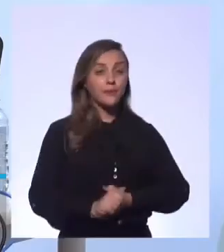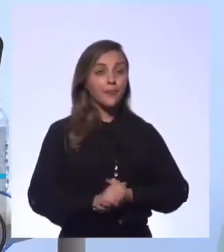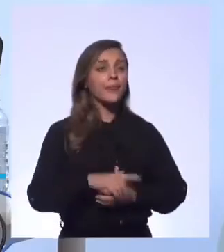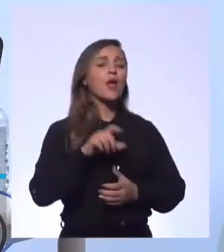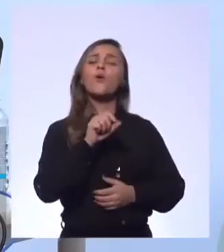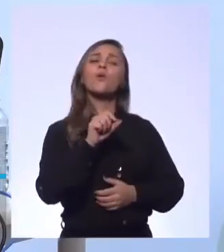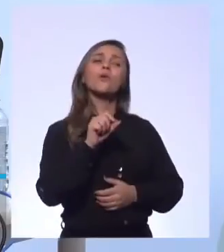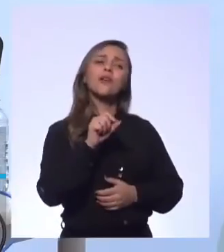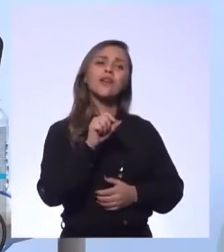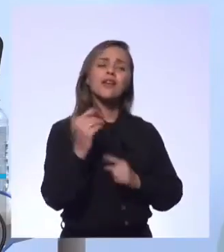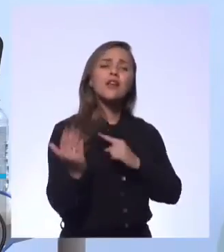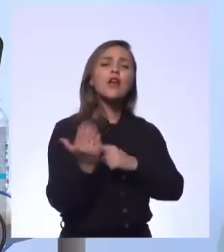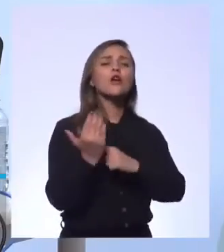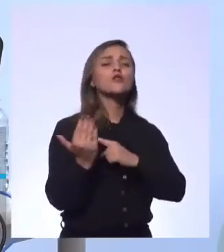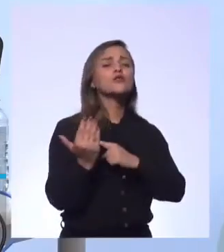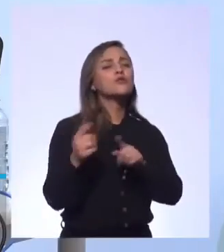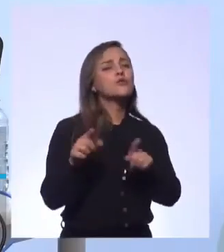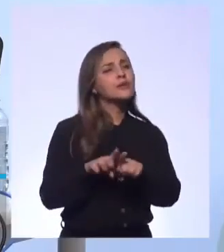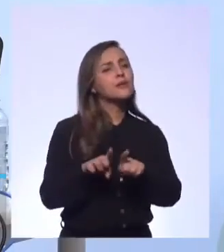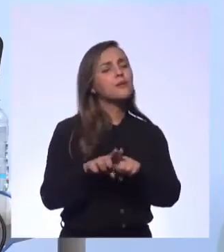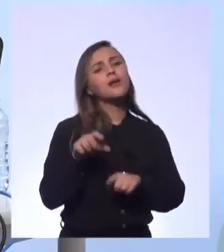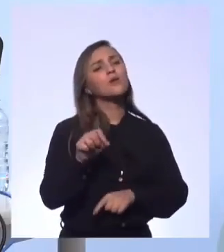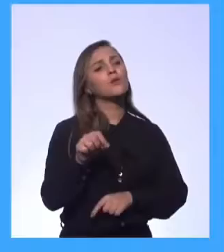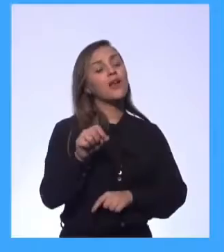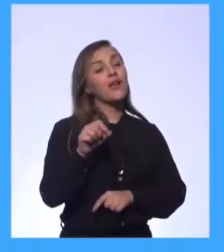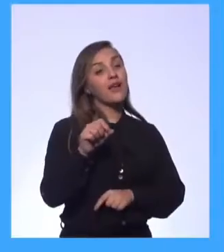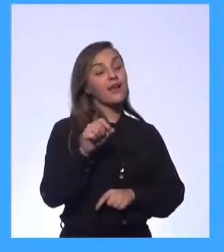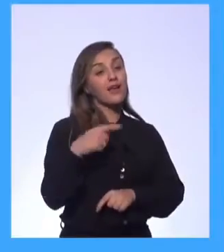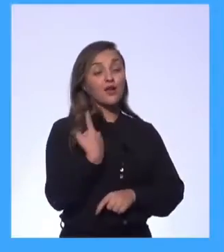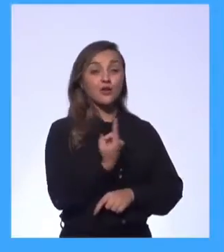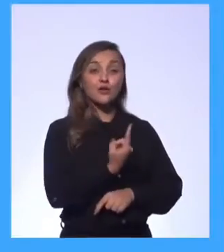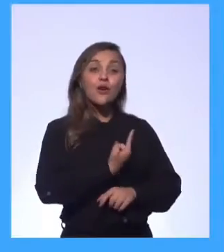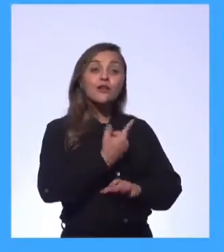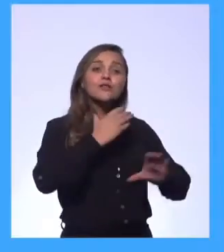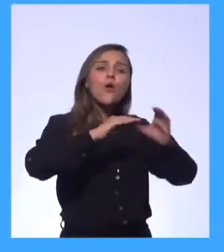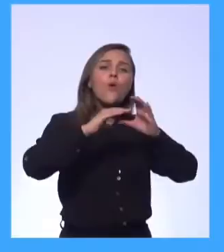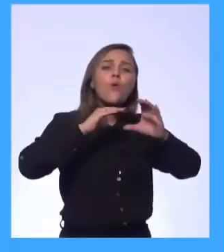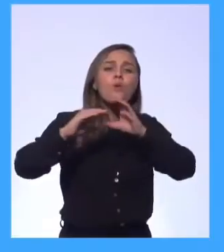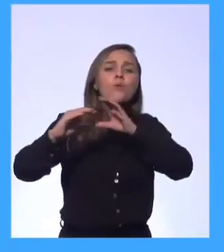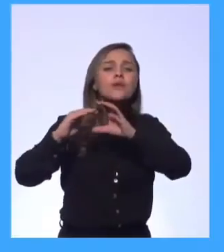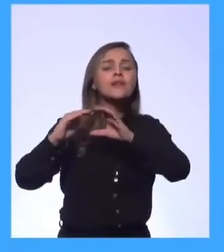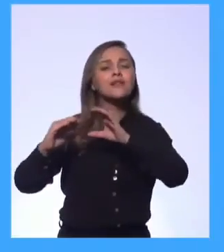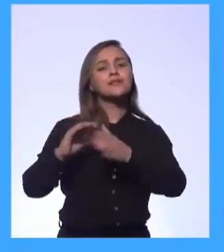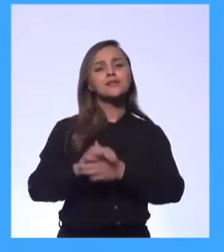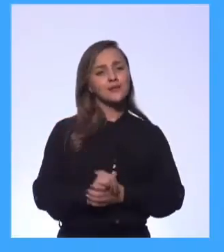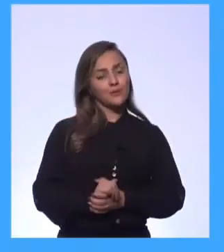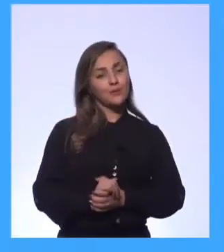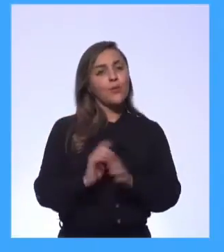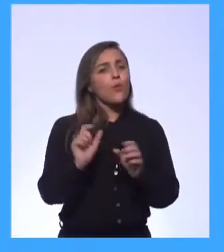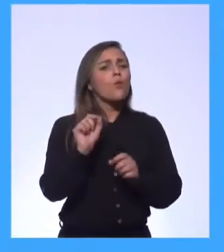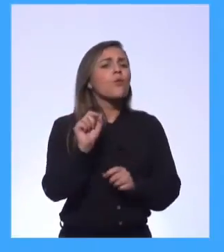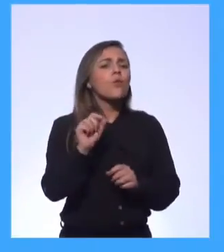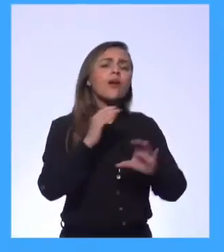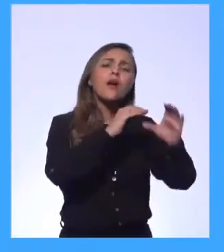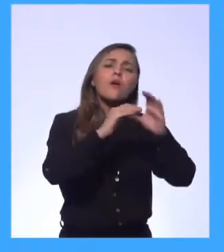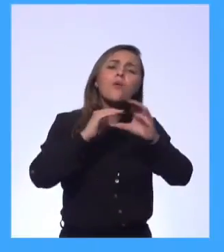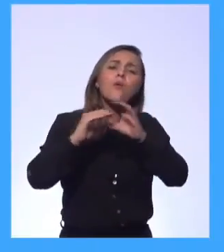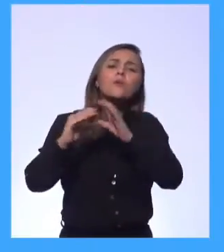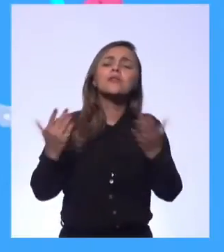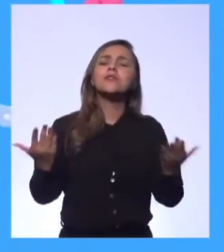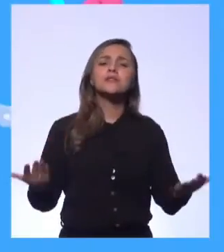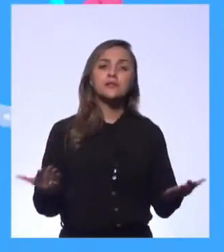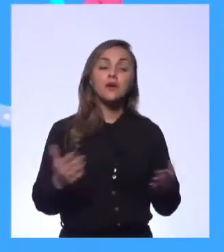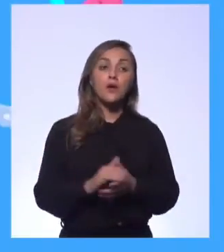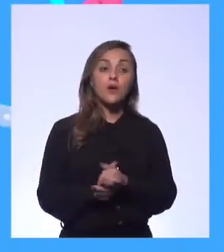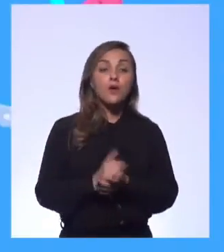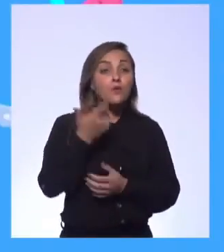bastante é a gente ter exatamente uma comunicação o quê? Efetiva. E o que é ter uma comunicação efetiva? O que é isso?